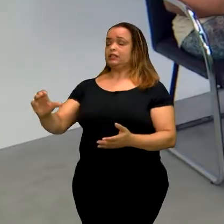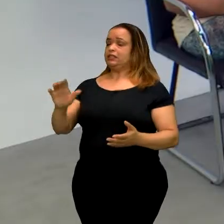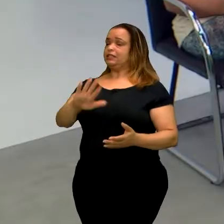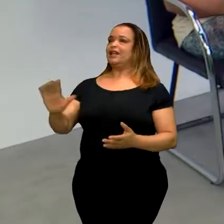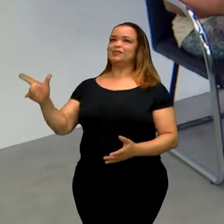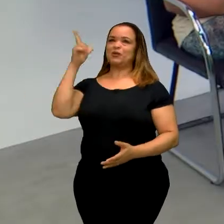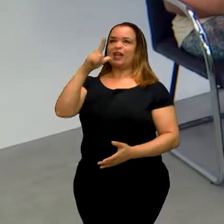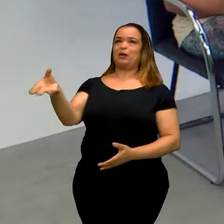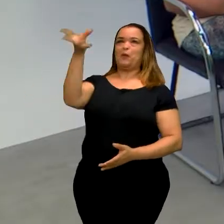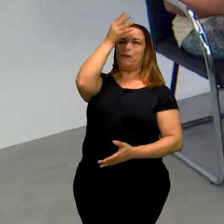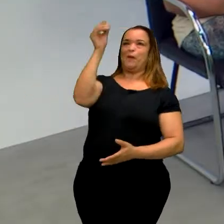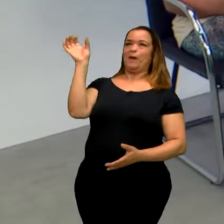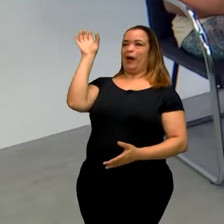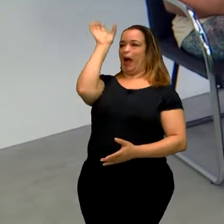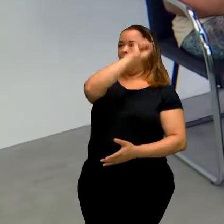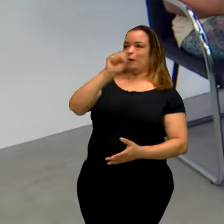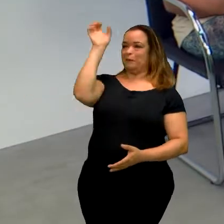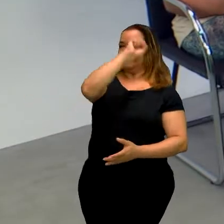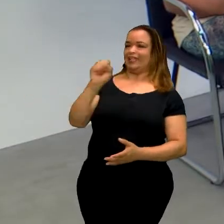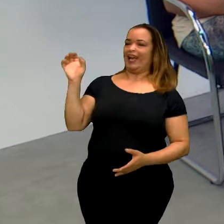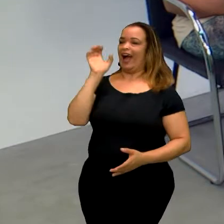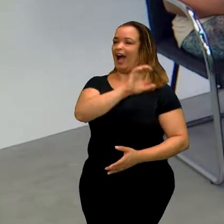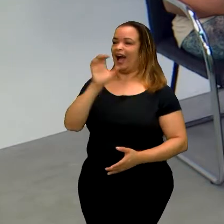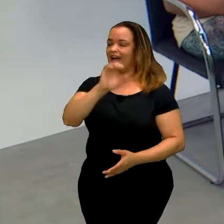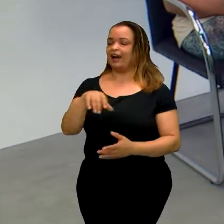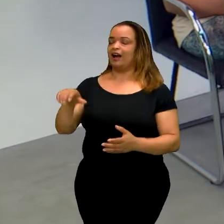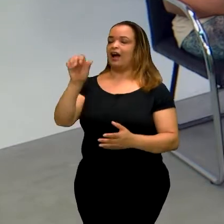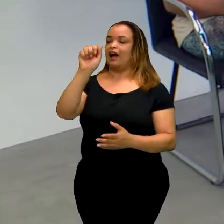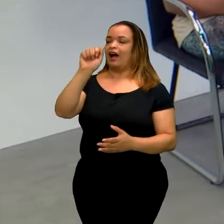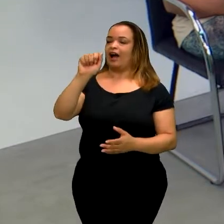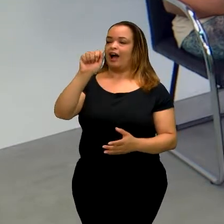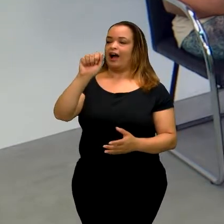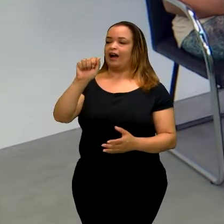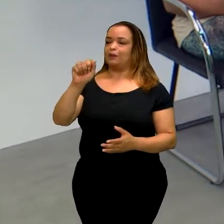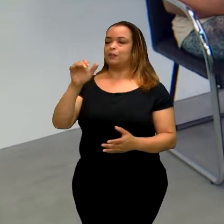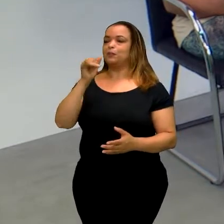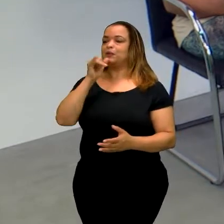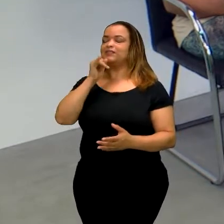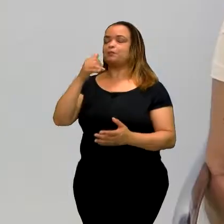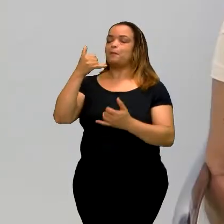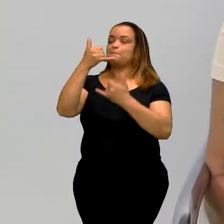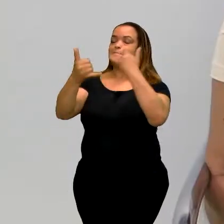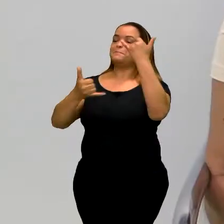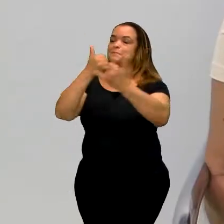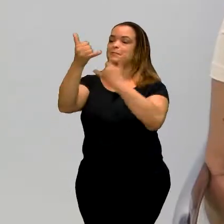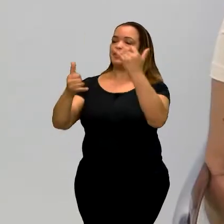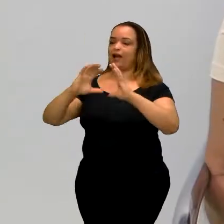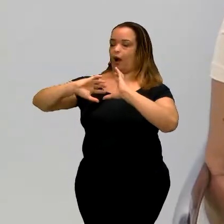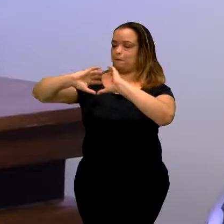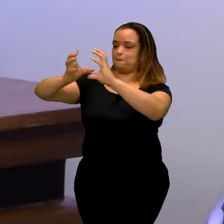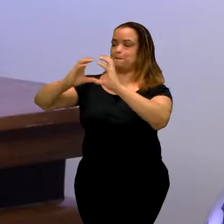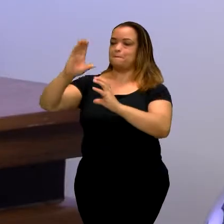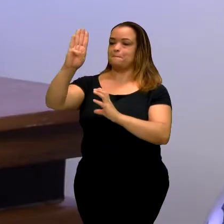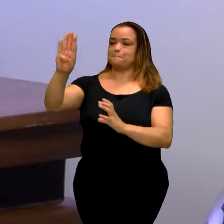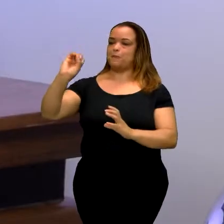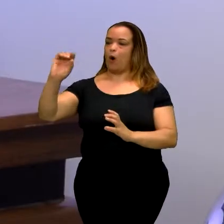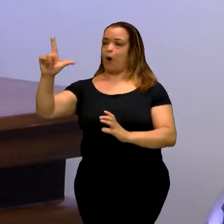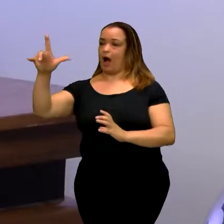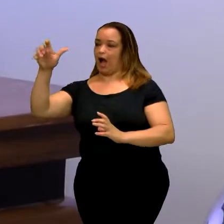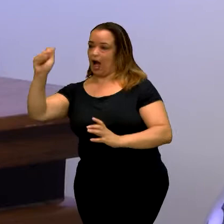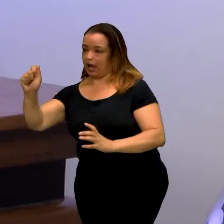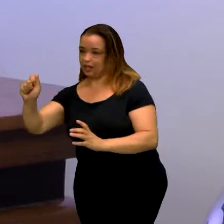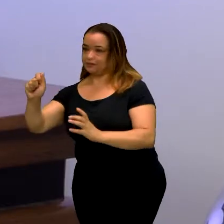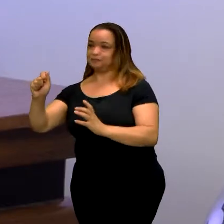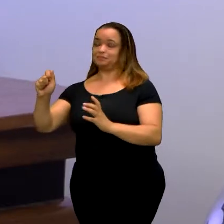conforme que ela falava a palavra, elas faziam o alfabeto manual. Por exemplo, brincar de bola. E ela fazia B, o O,